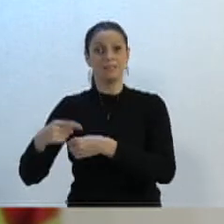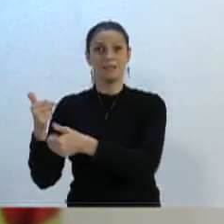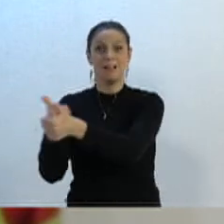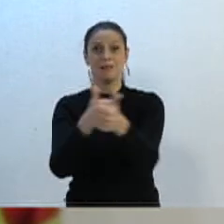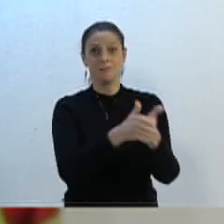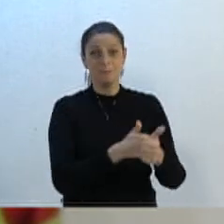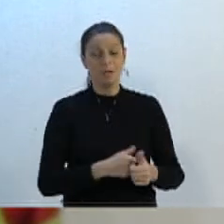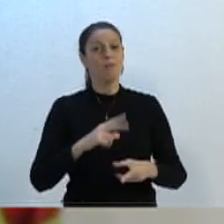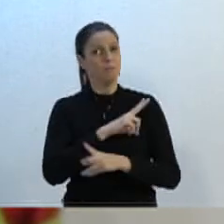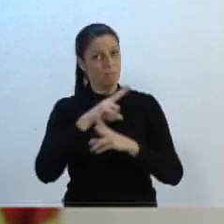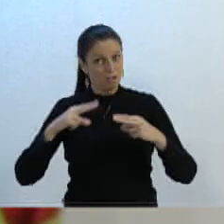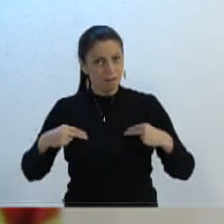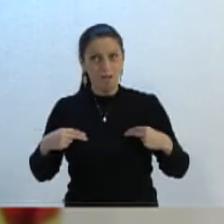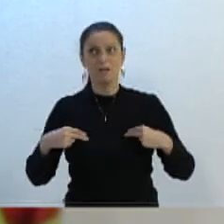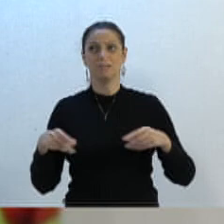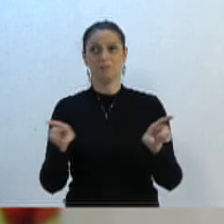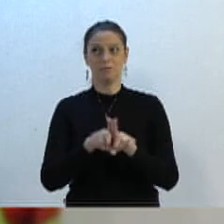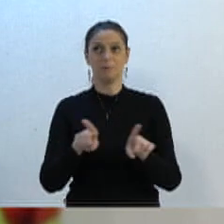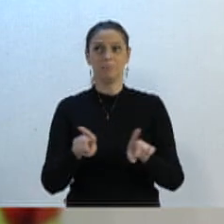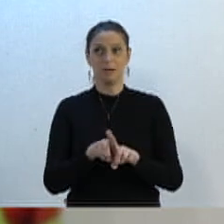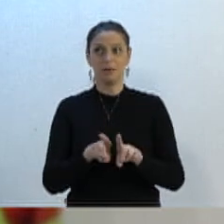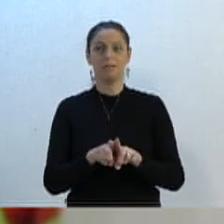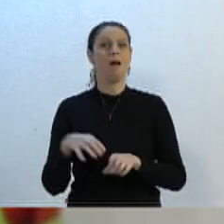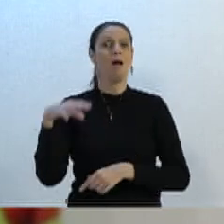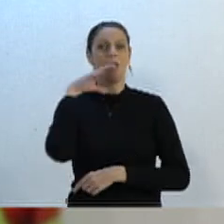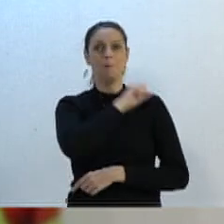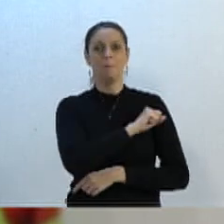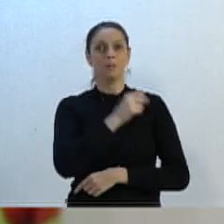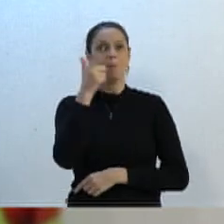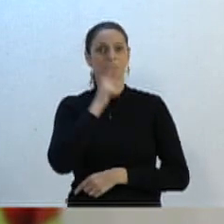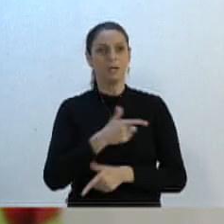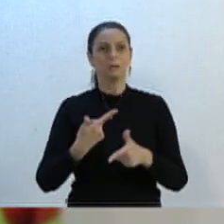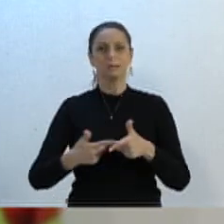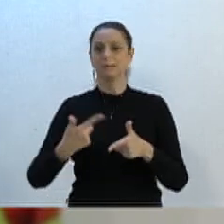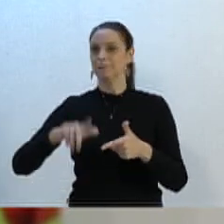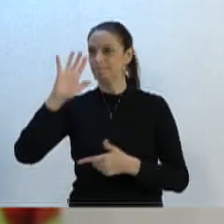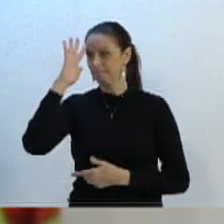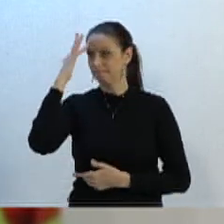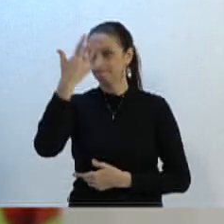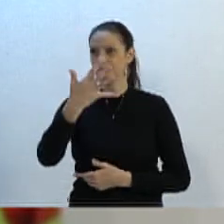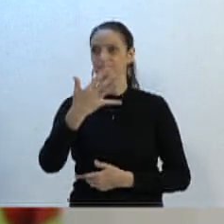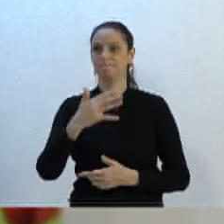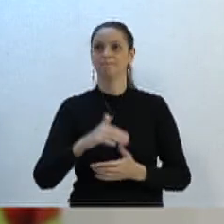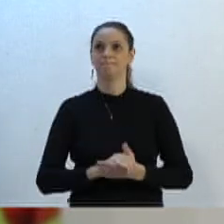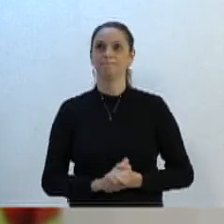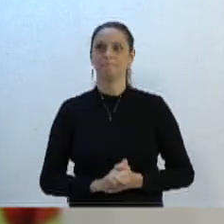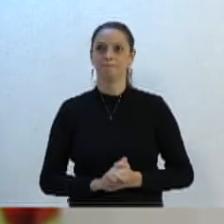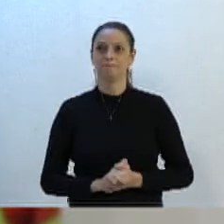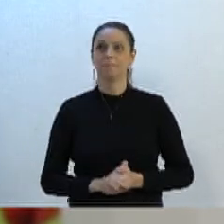e que merecem mais rapidez para resolver as suas solicitações. Muito obrigado, senhor presidente.